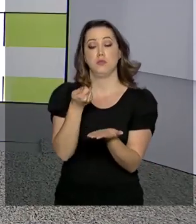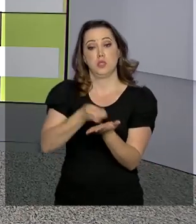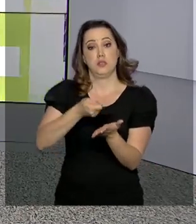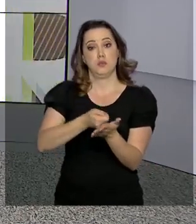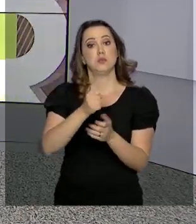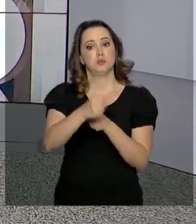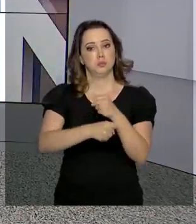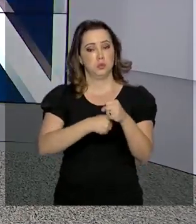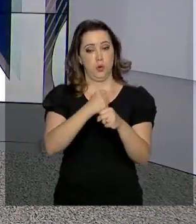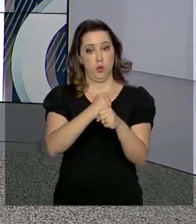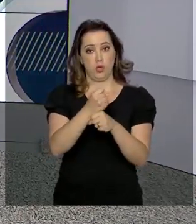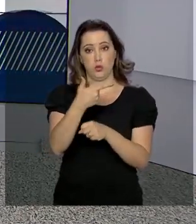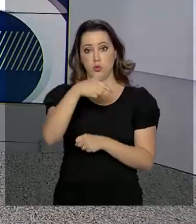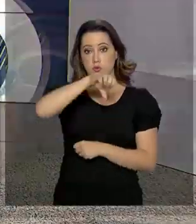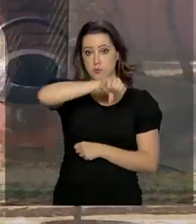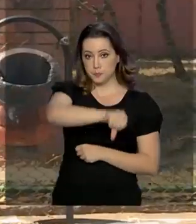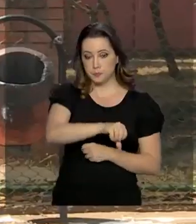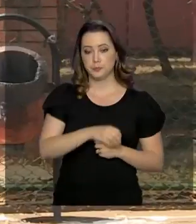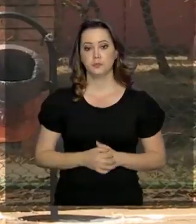2019.